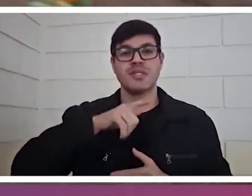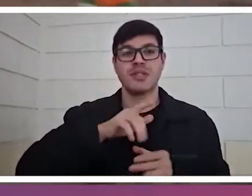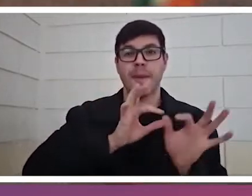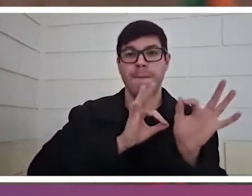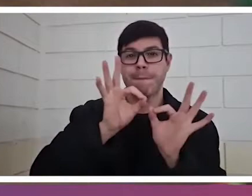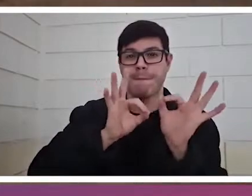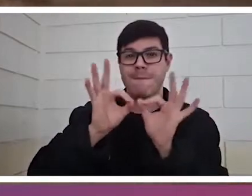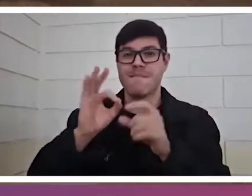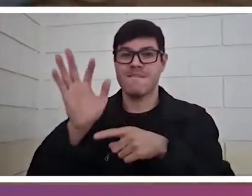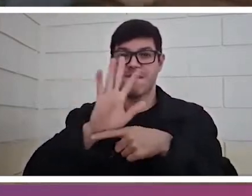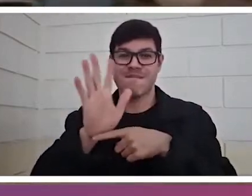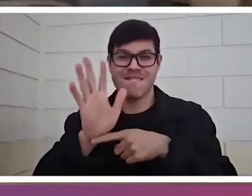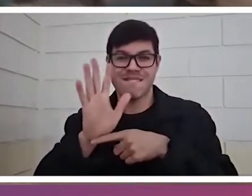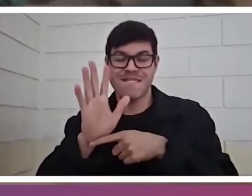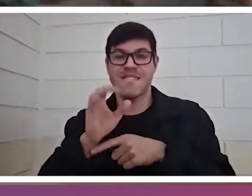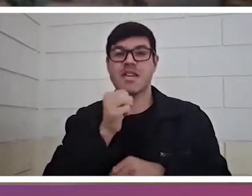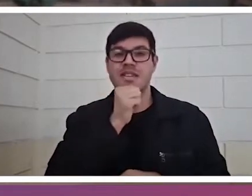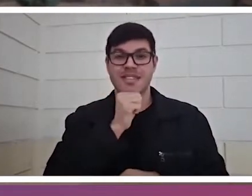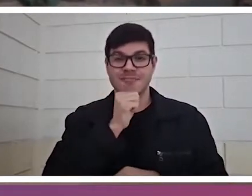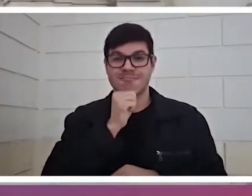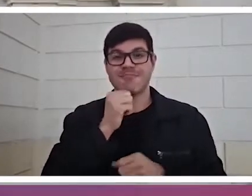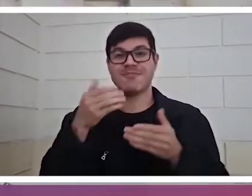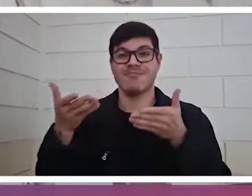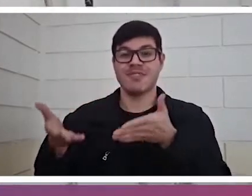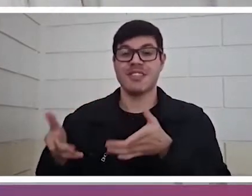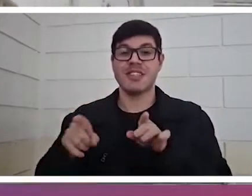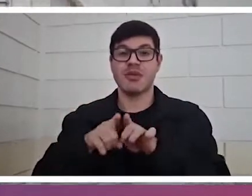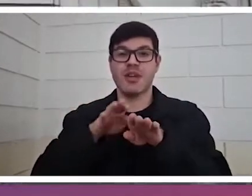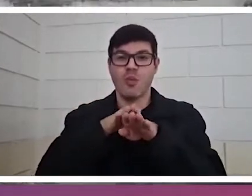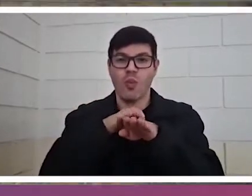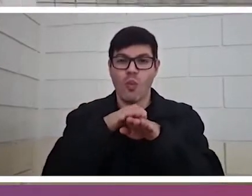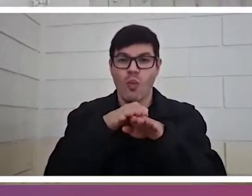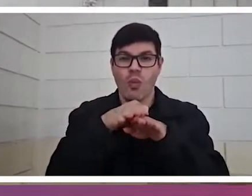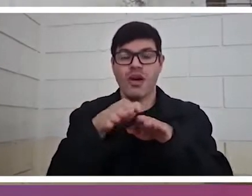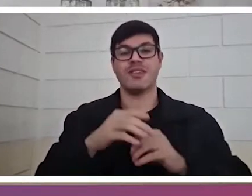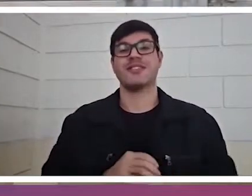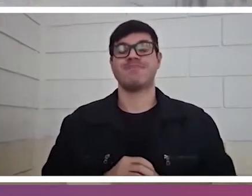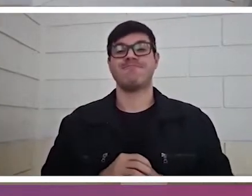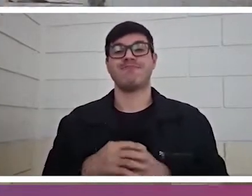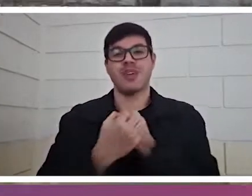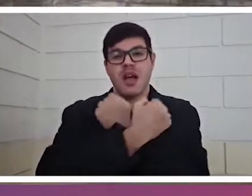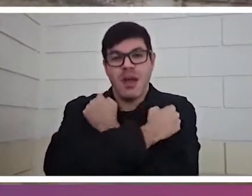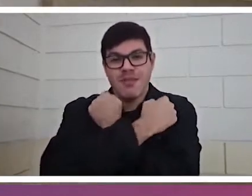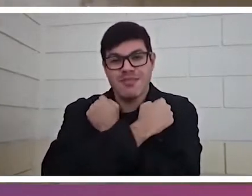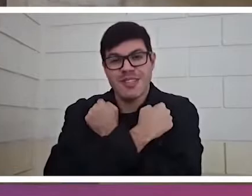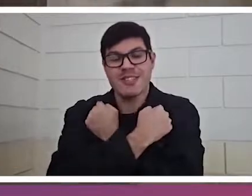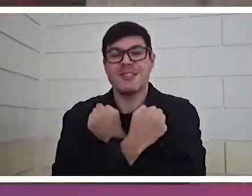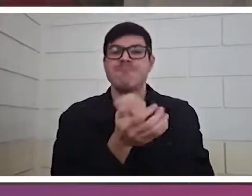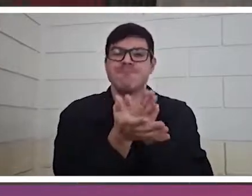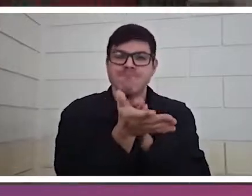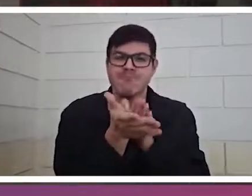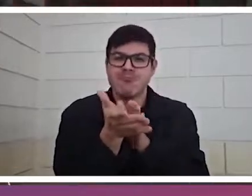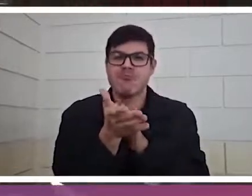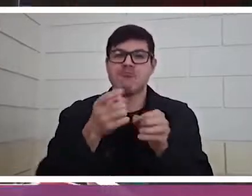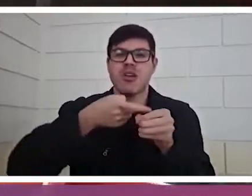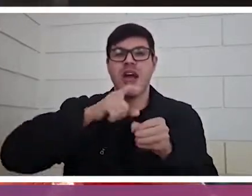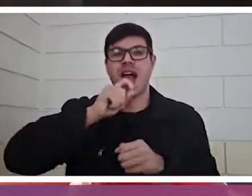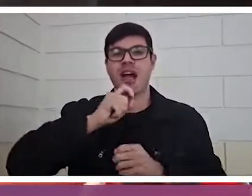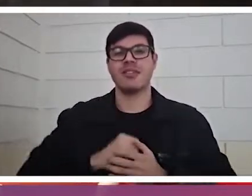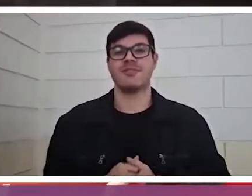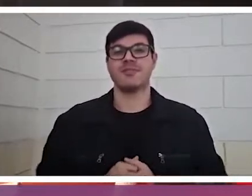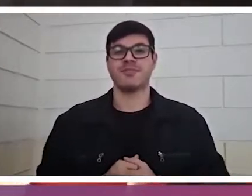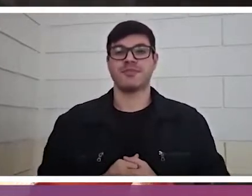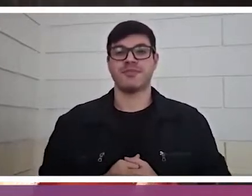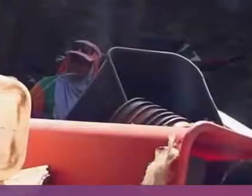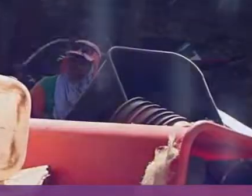de restauração do nosso Cine Teatro Santa Helena e do nosso calçadão. Um grande abraço e parabéns à